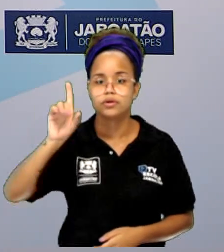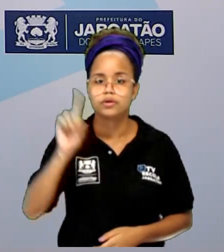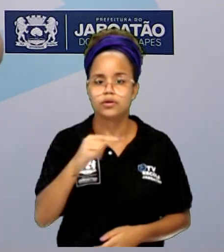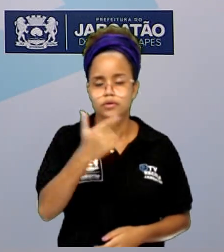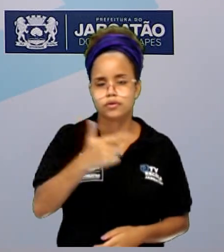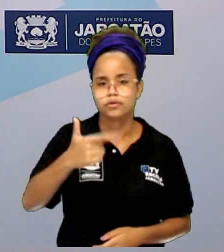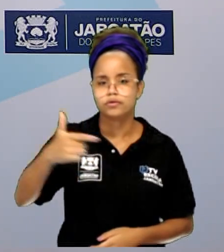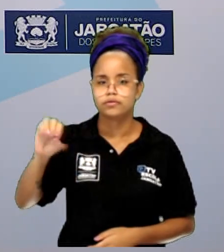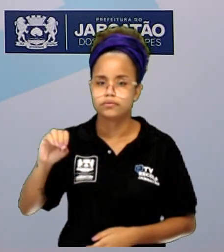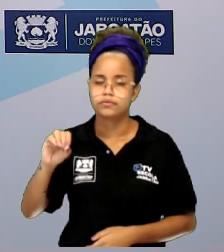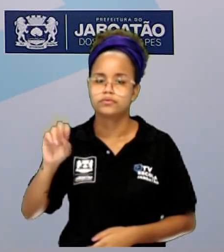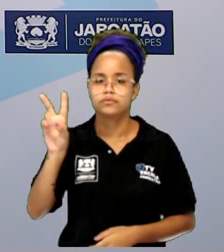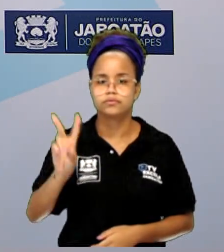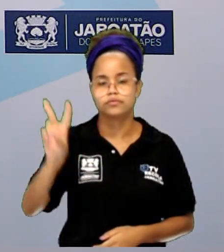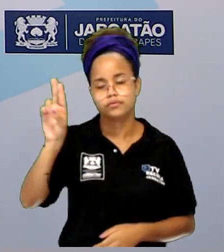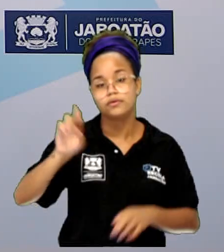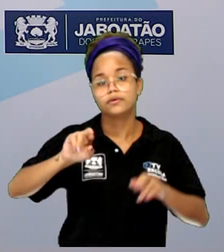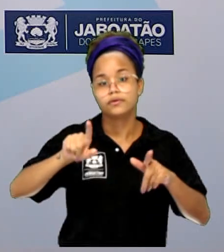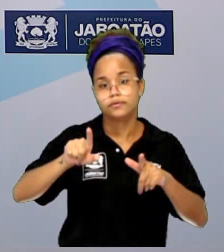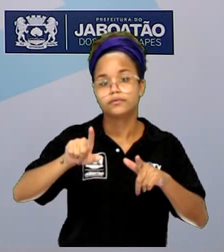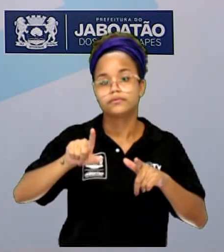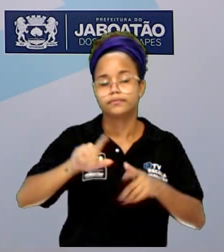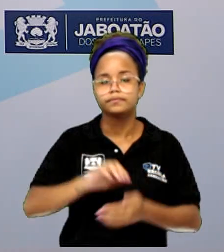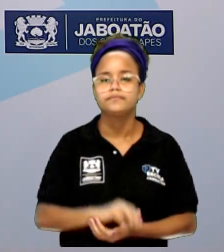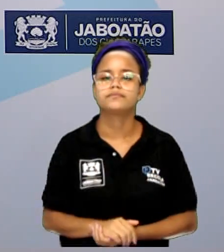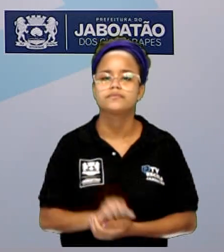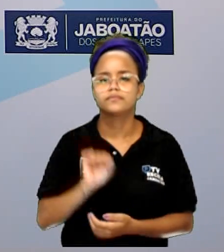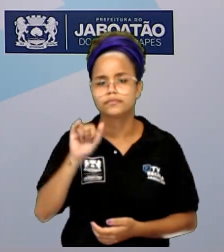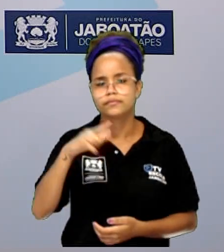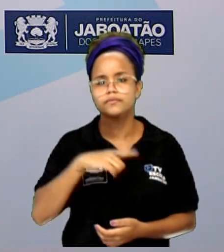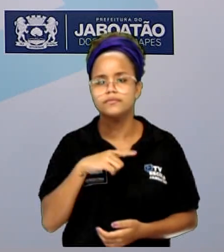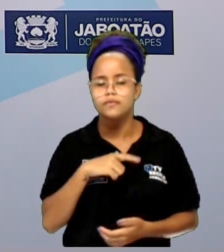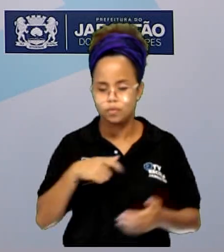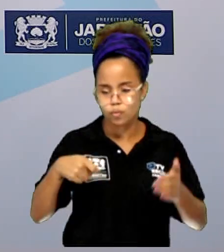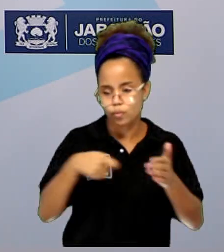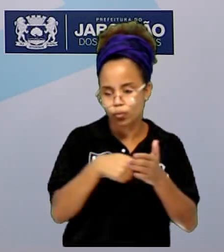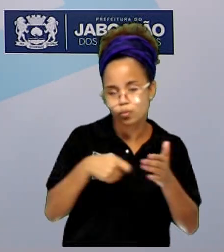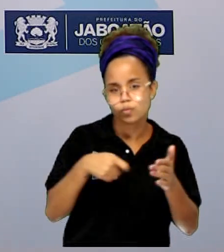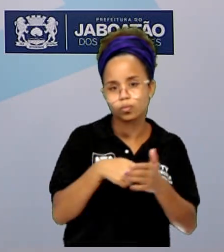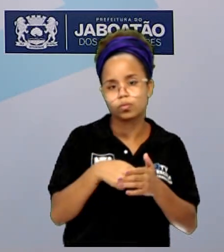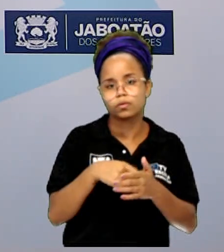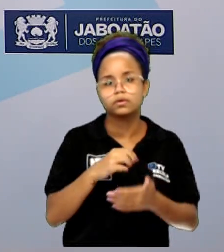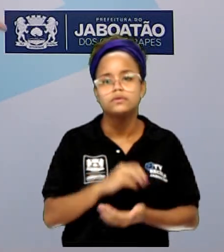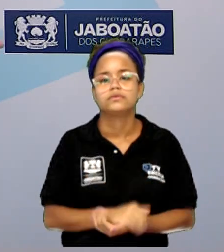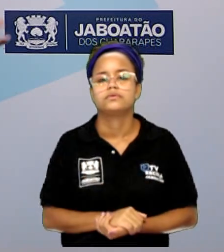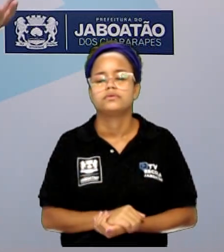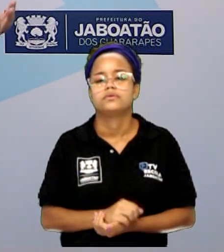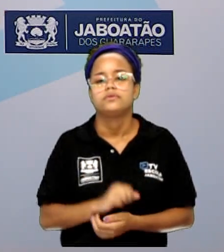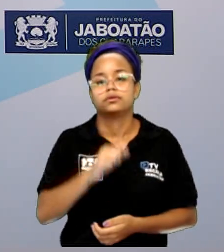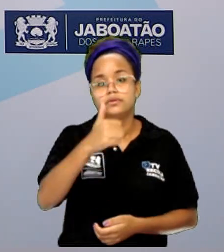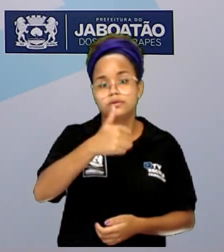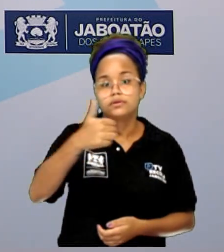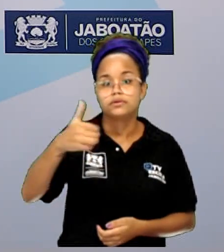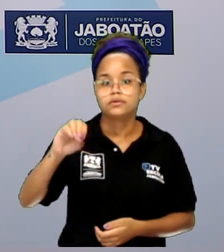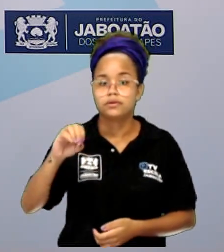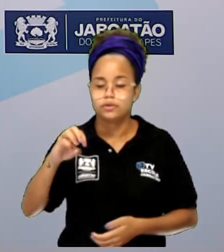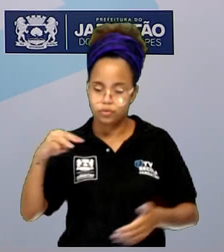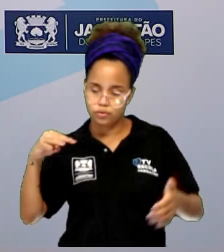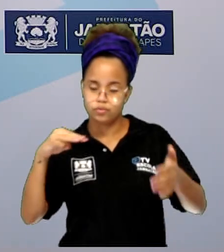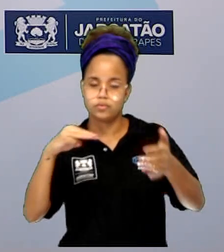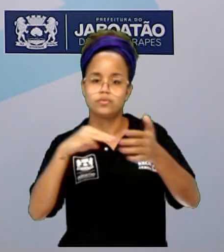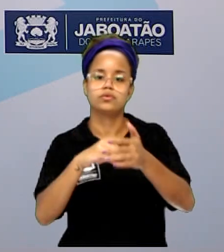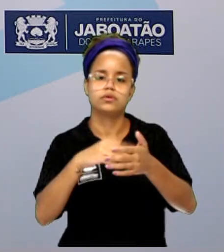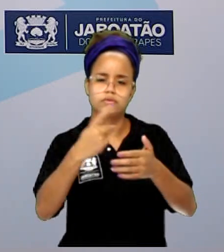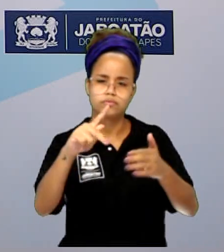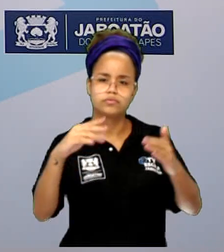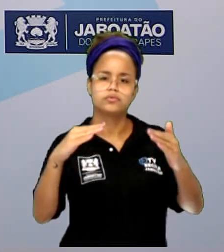tensão é o quê? Diferente. Então, se você pegar um aparelho eletrônico, que é voltagem de 110 e ligar na tomada aí